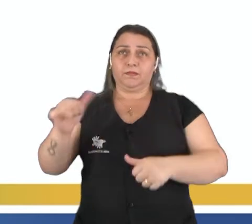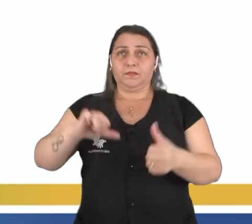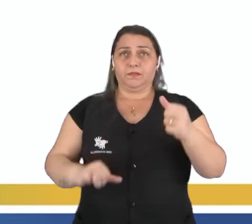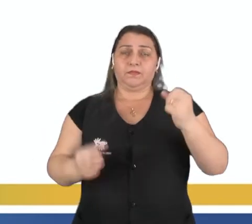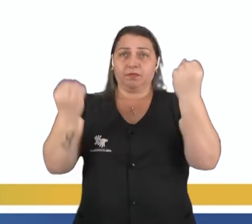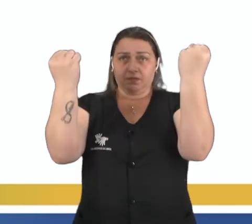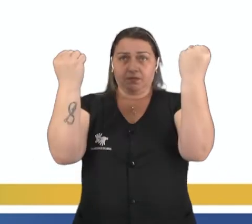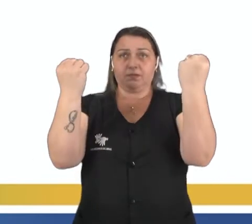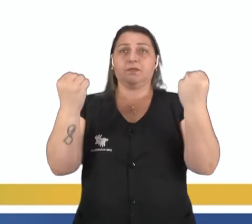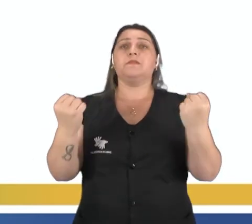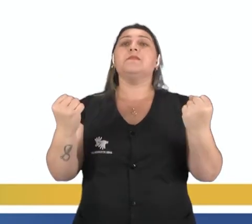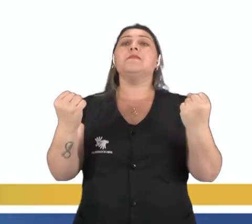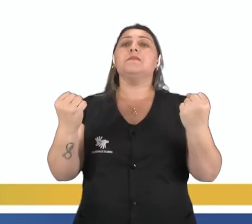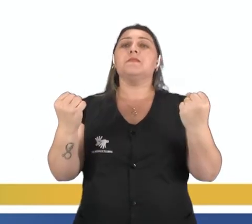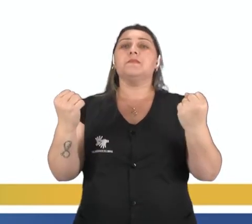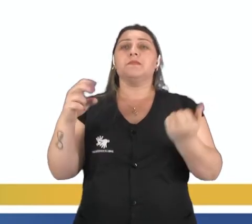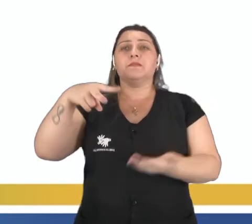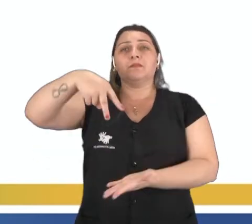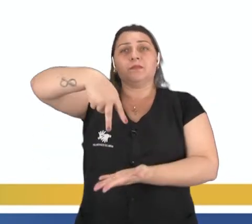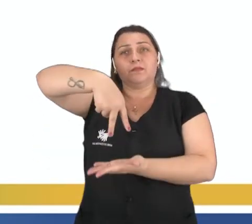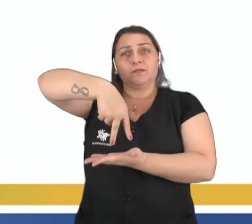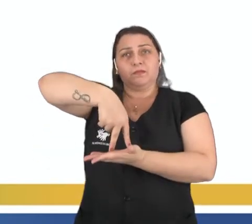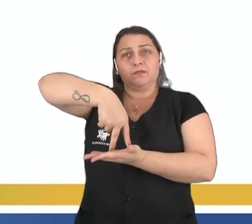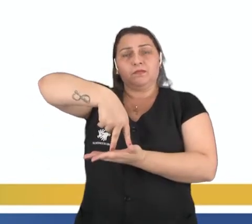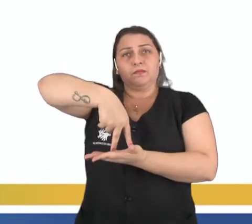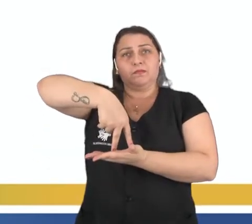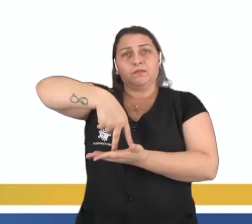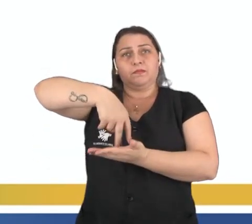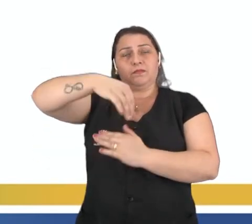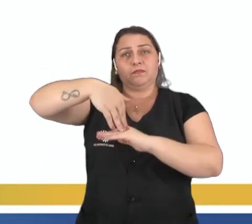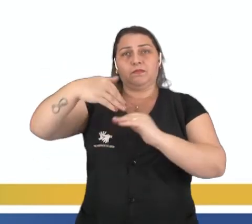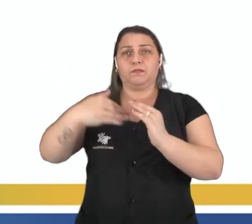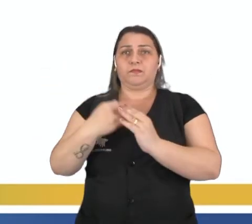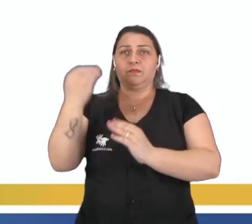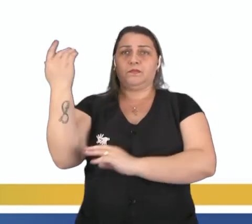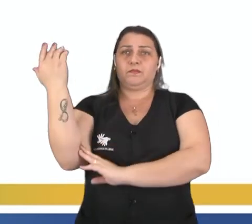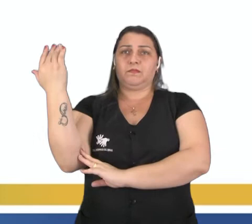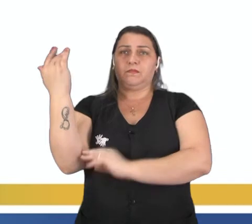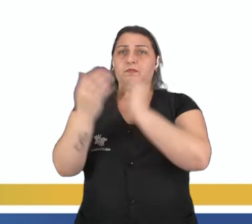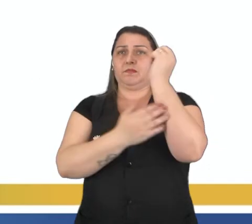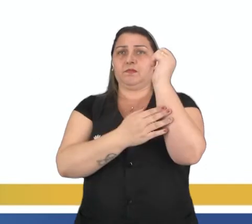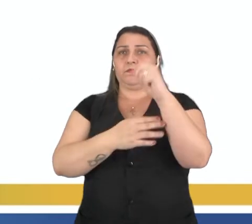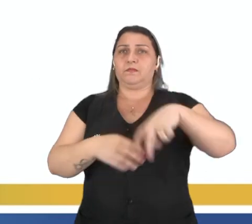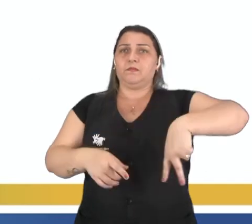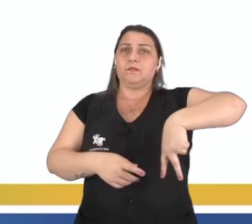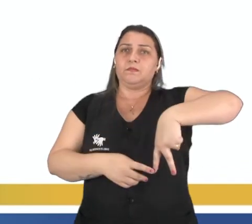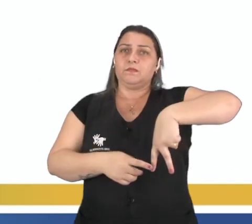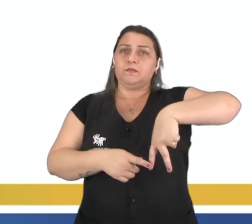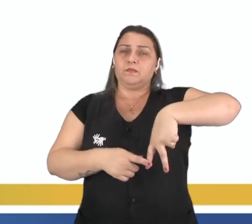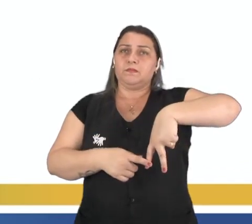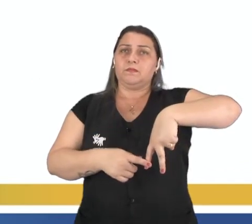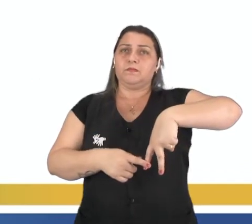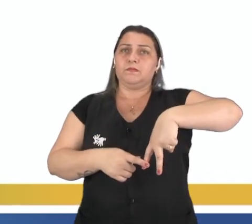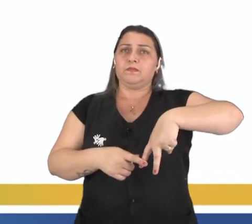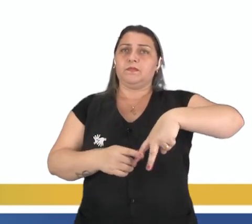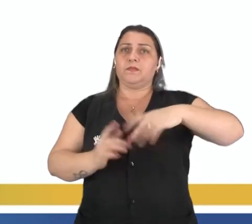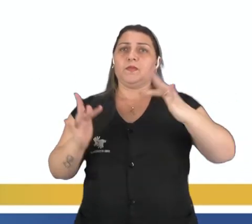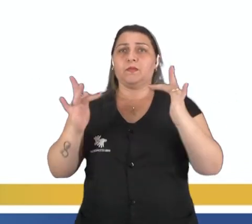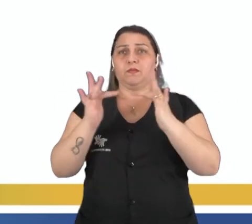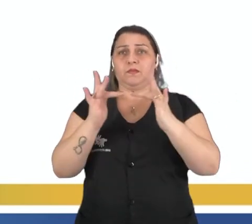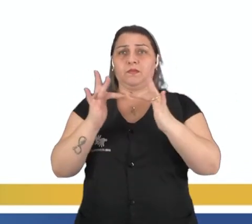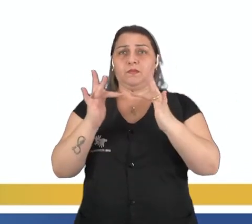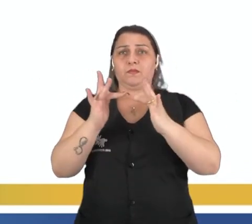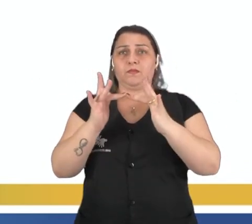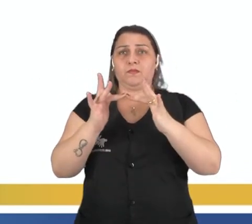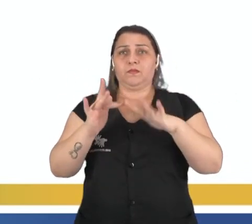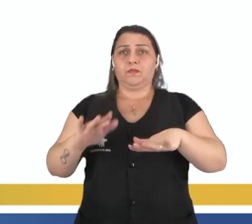posicionar em suspensão vertical com a extensão total dos braços e pernas sem que haja contato dos pés